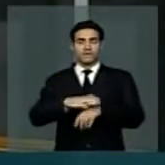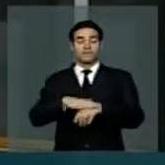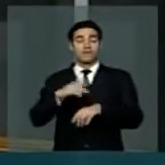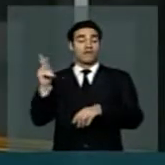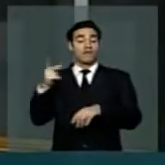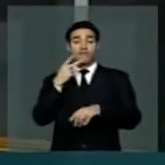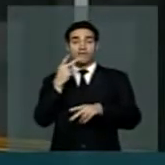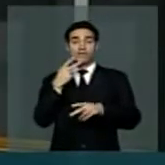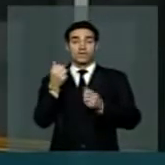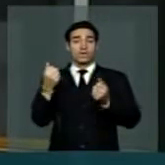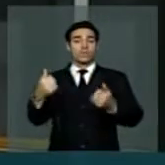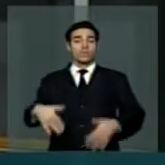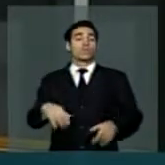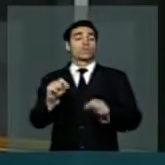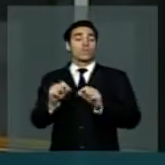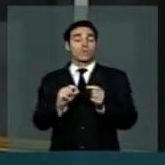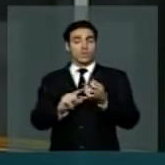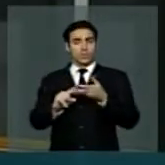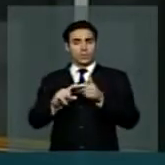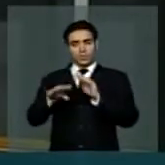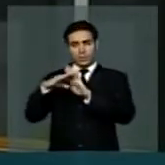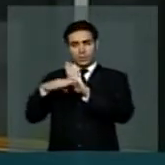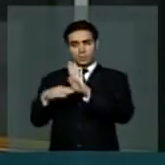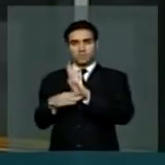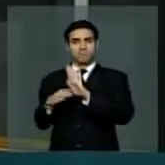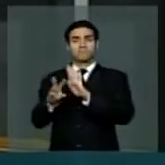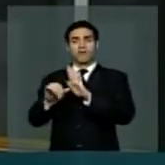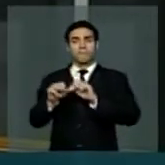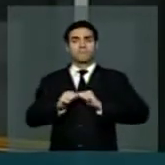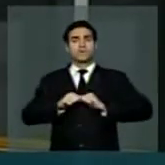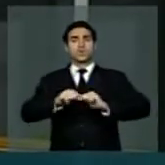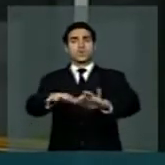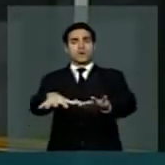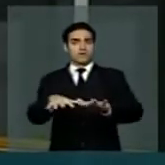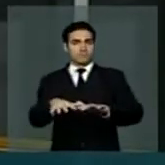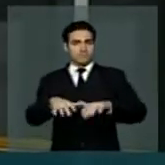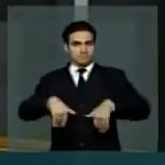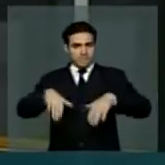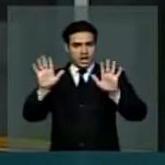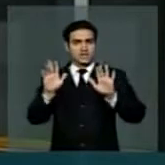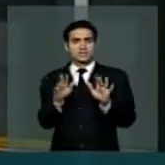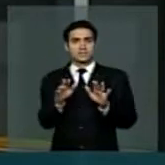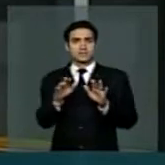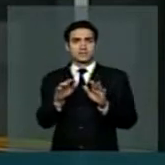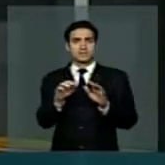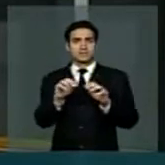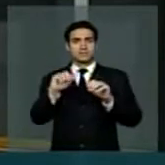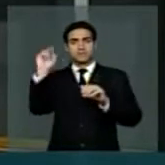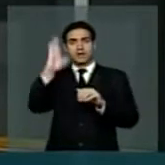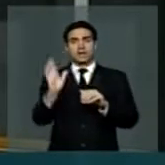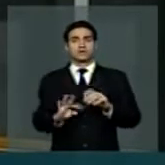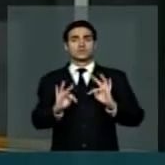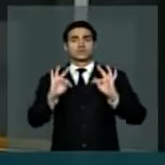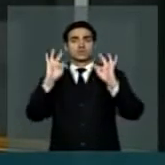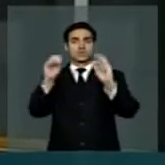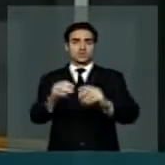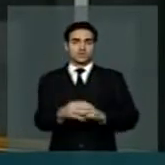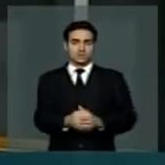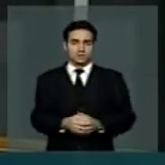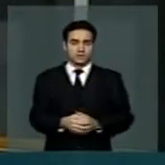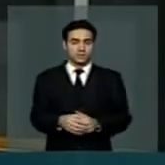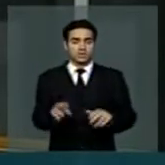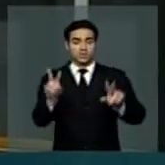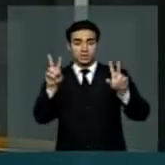de extraordinário alcance para esse nosso país. O tema